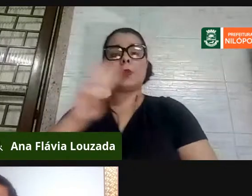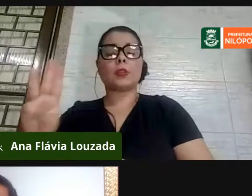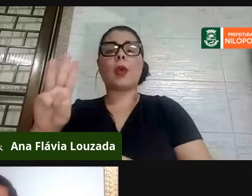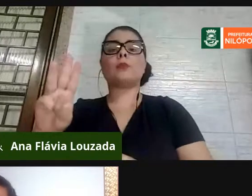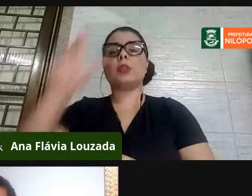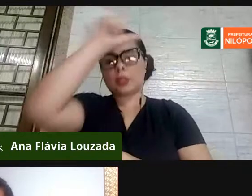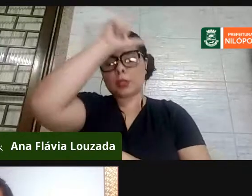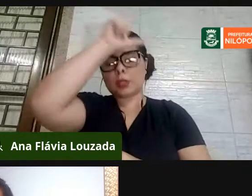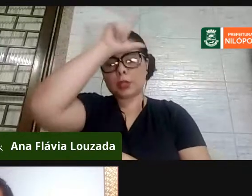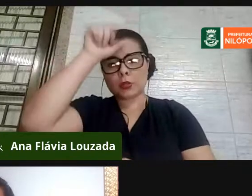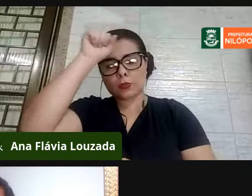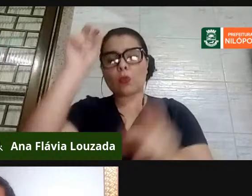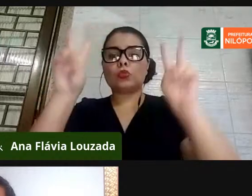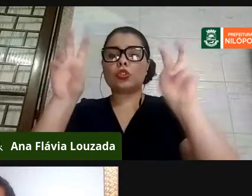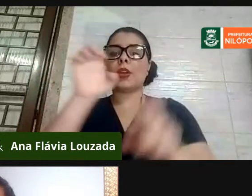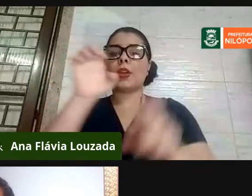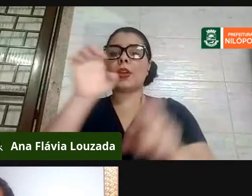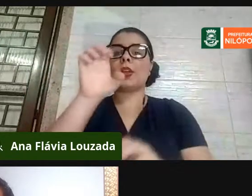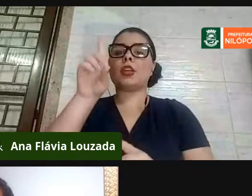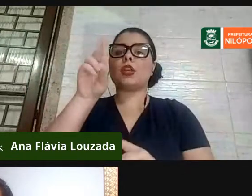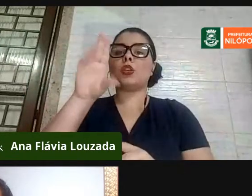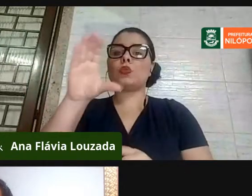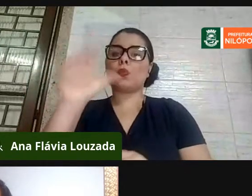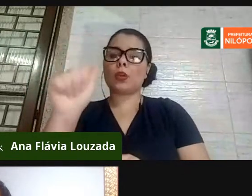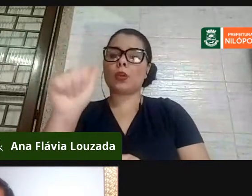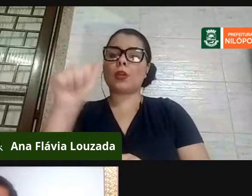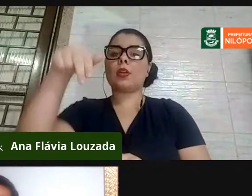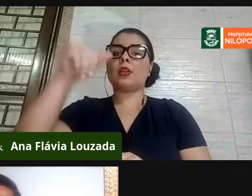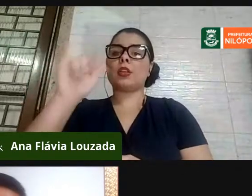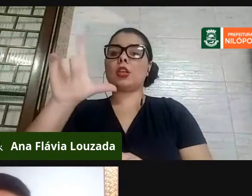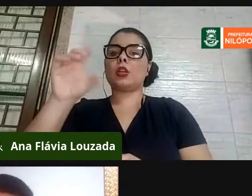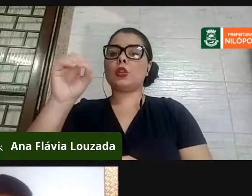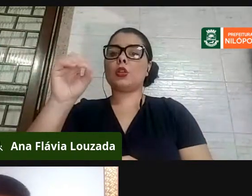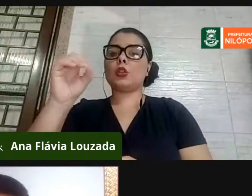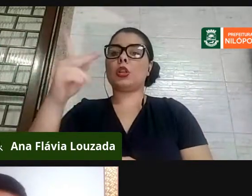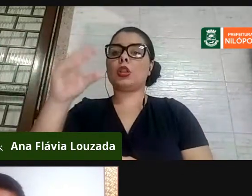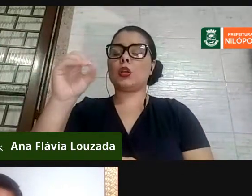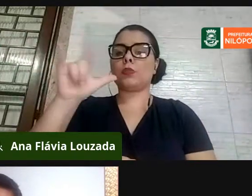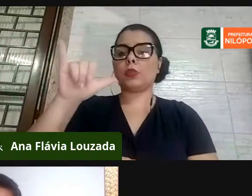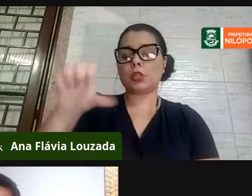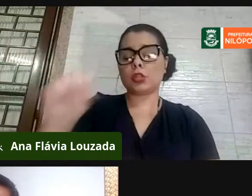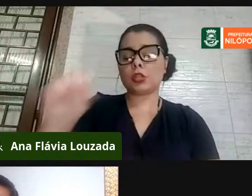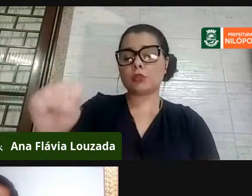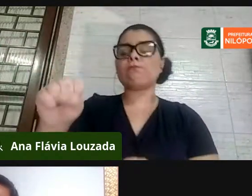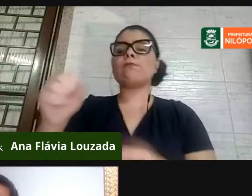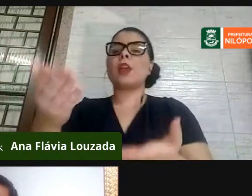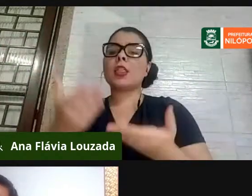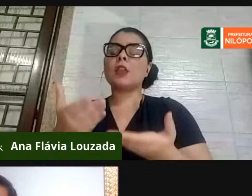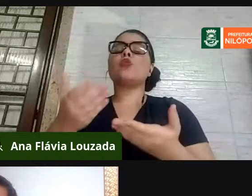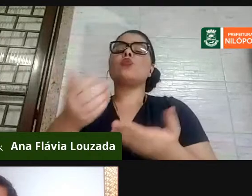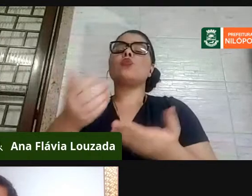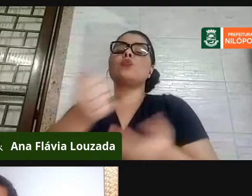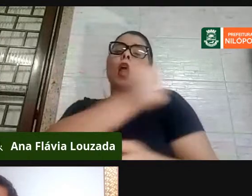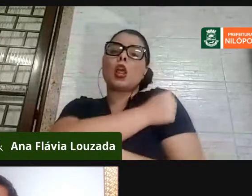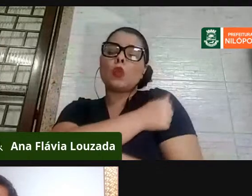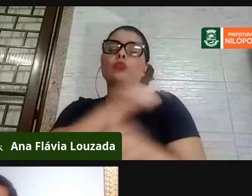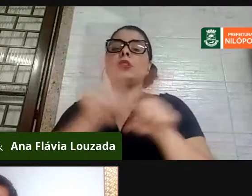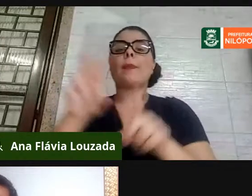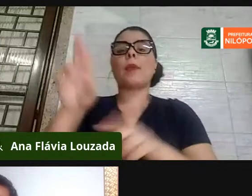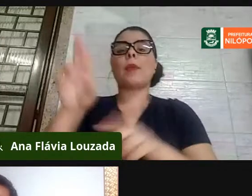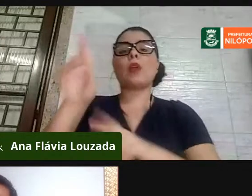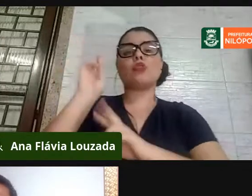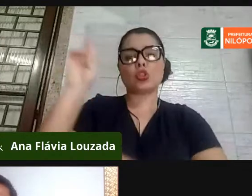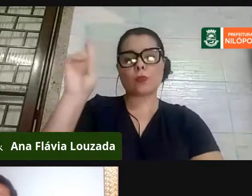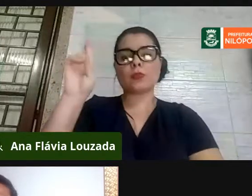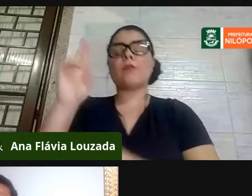tem por título Educa Nilópolis, onde atende os alunos e responsáveis, no caso da educação infantil, das etapas e modalidades da rede